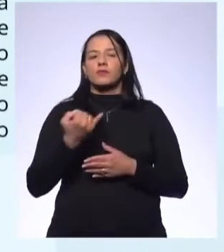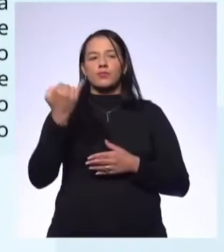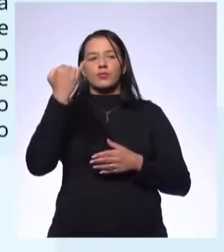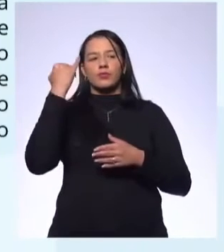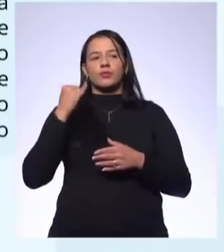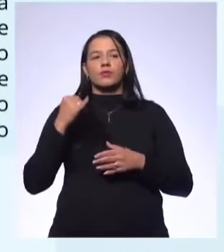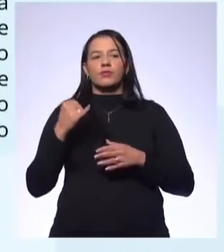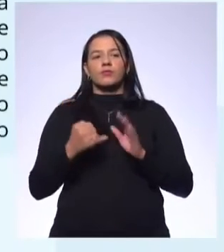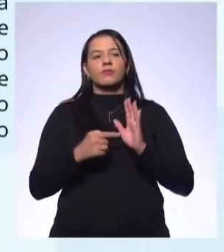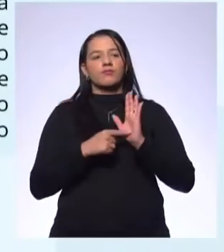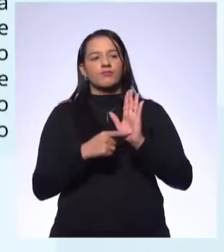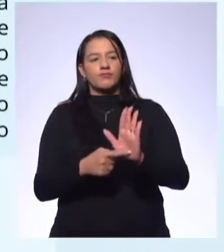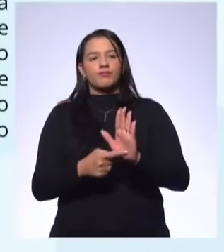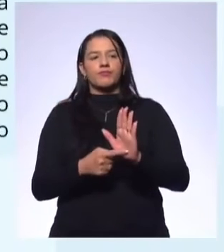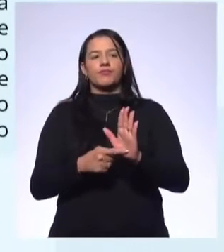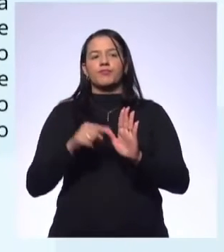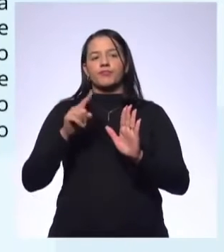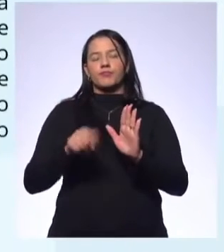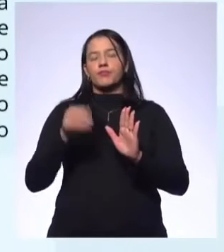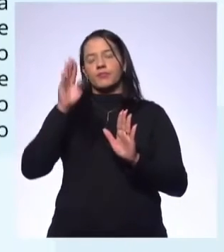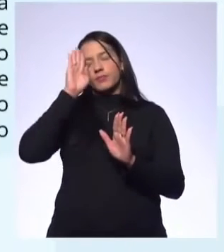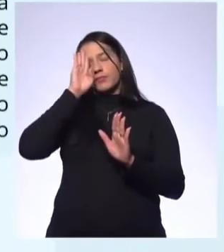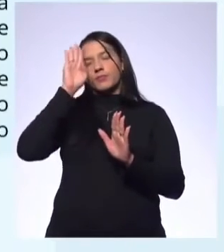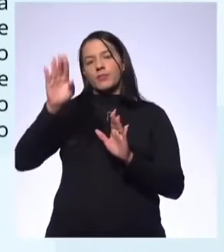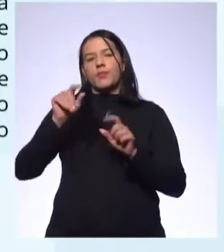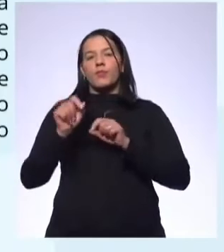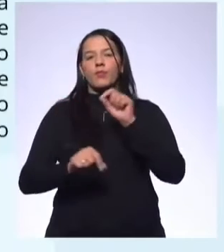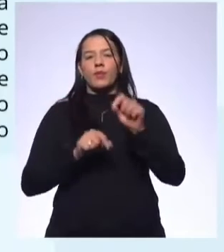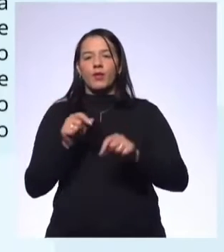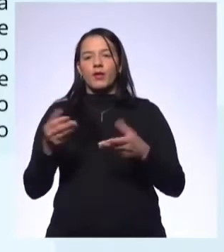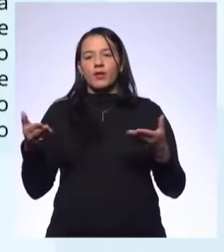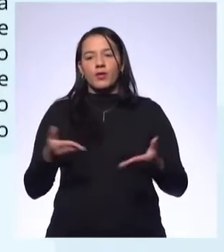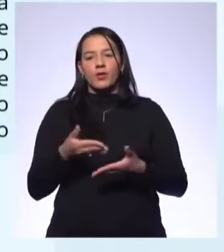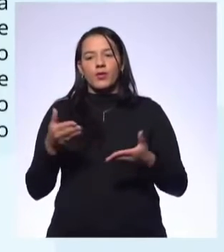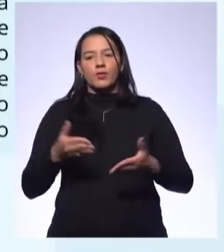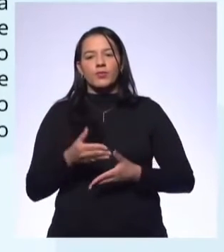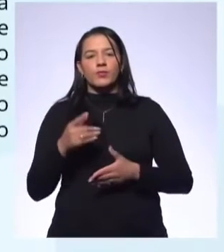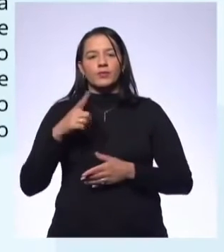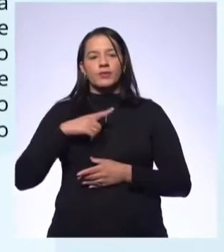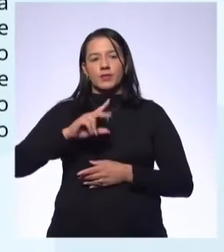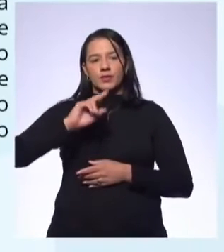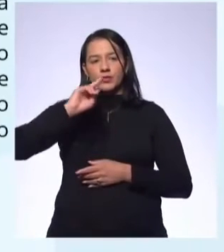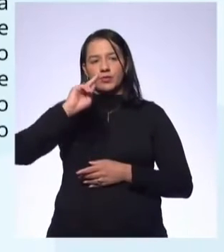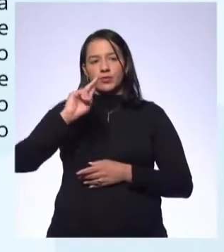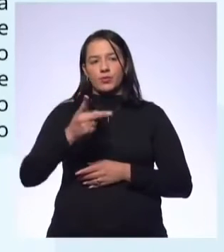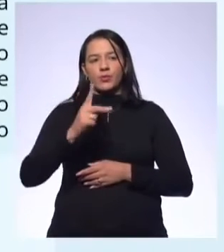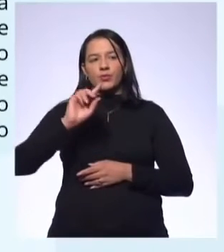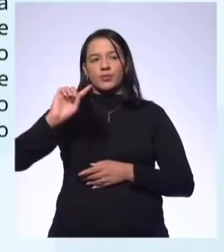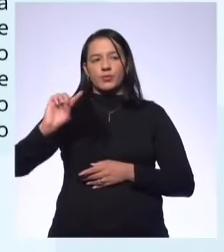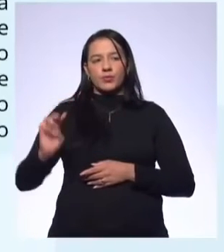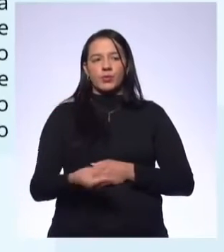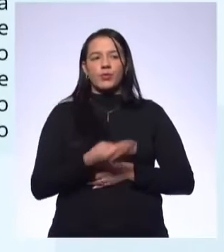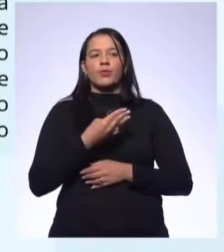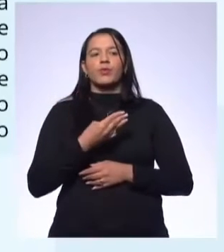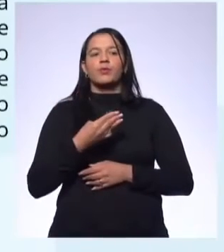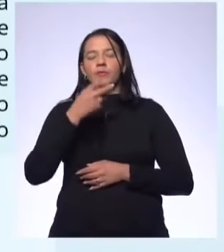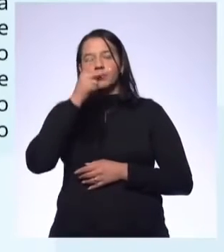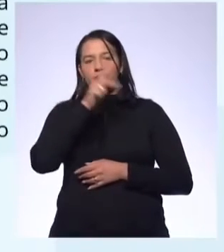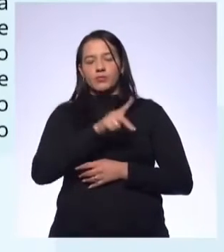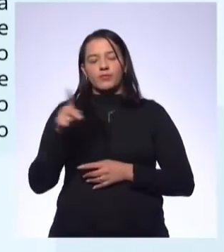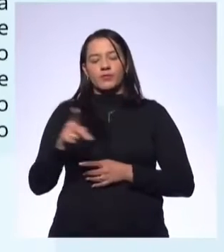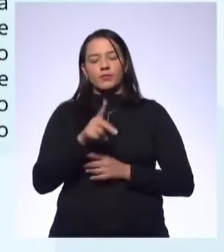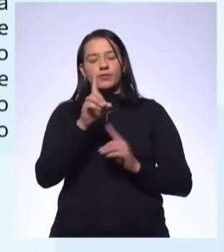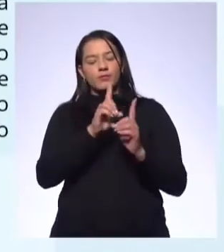dada a essa questão. Principalmente porque estamos em face de 2 milhões de professores afastados de suas aulas,